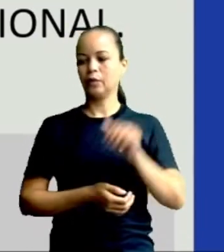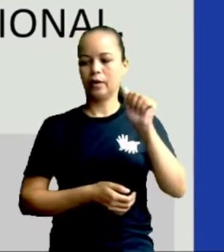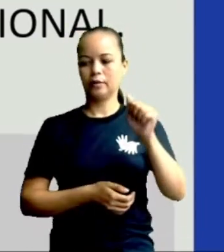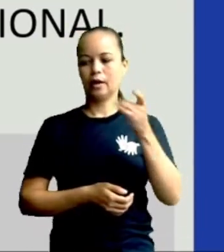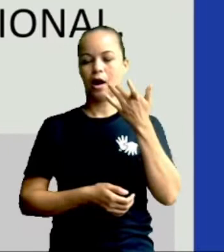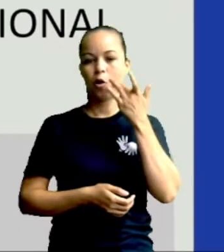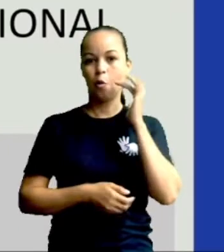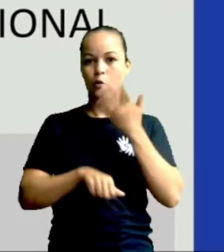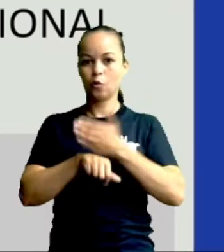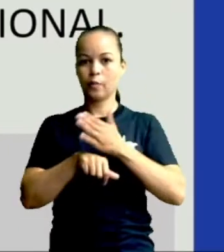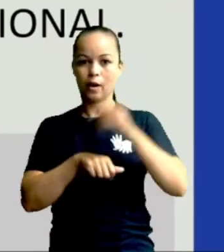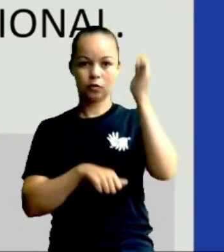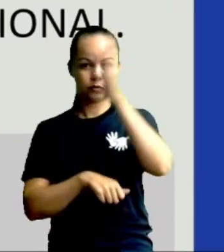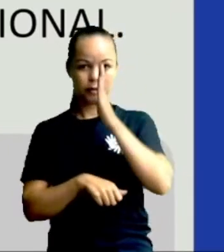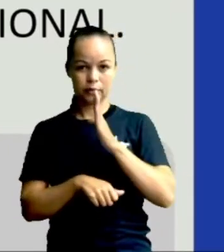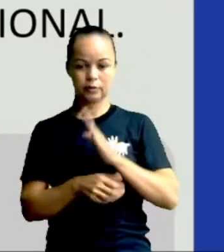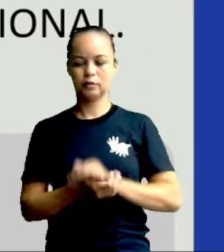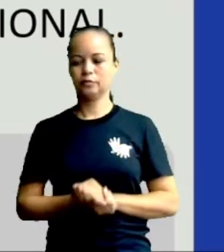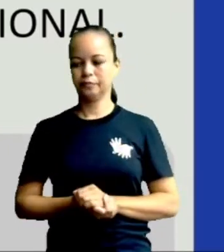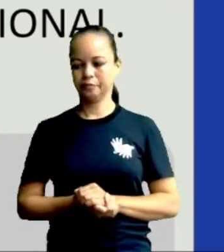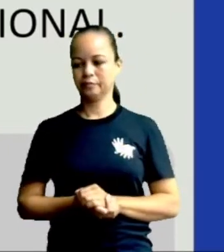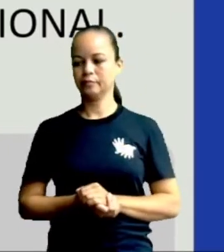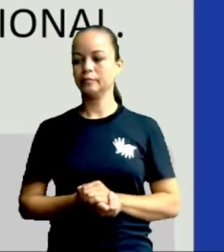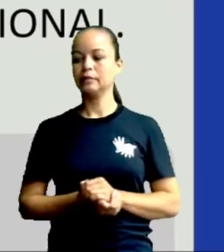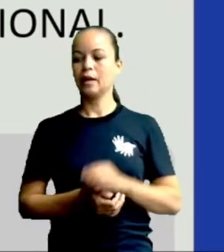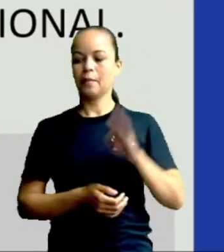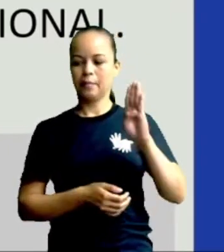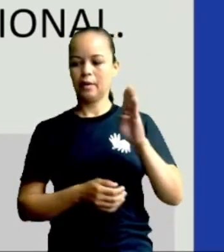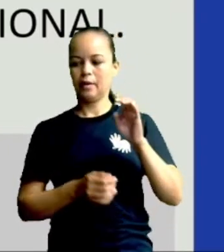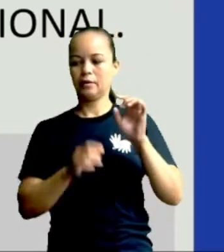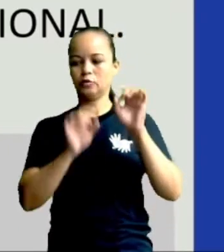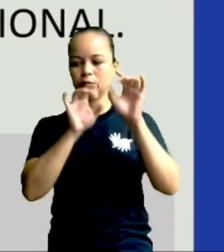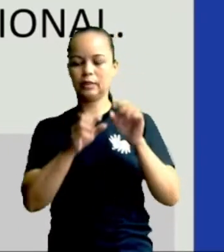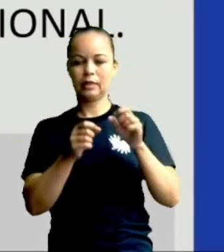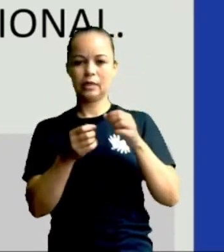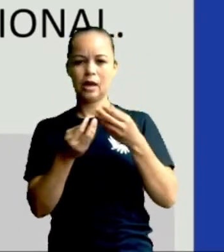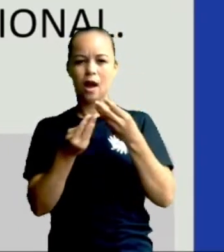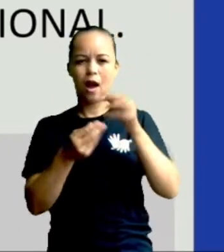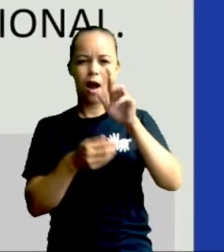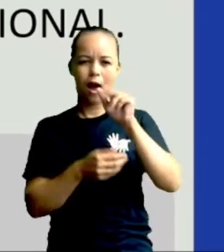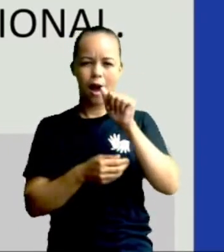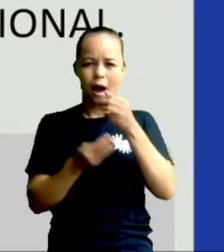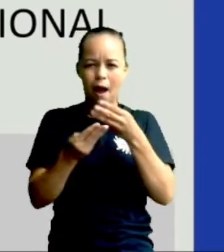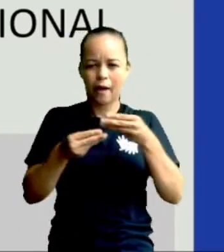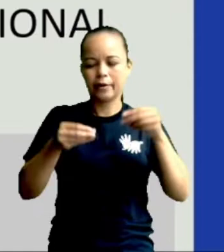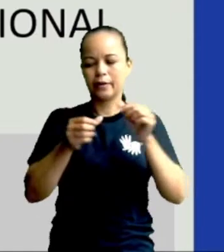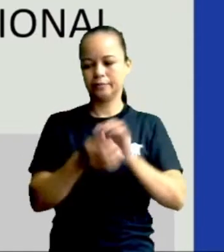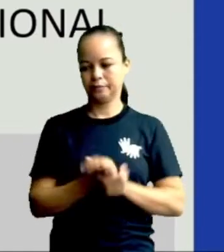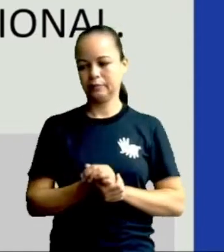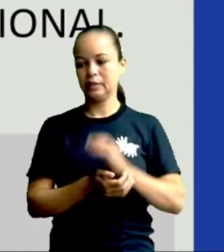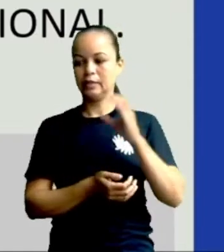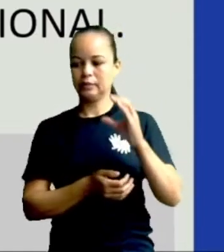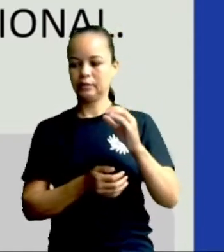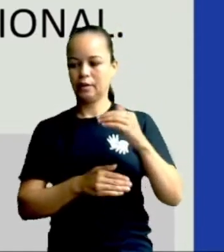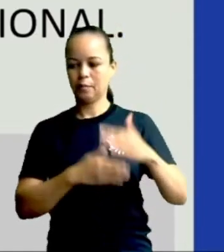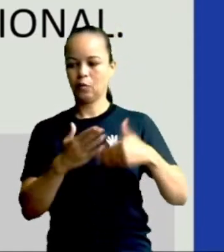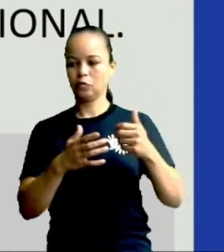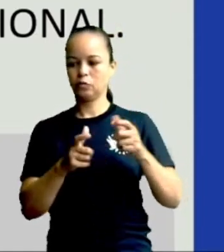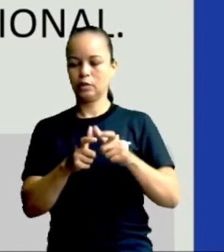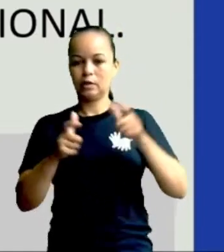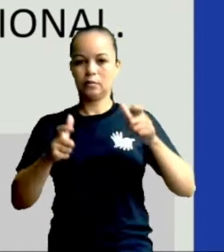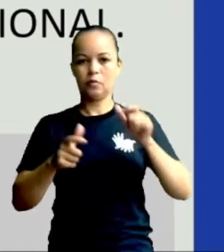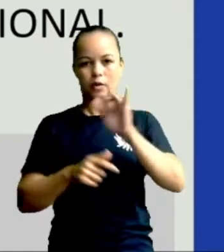Brasil. Letra B, especiaria rara. Ou letra C, produto de grande importância nacional.